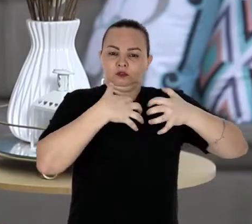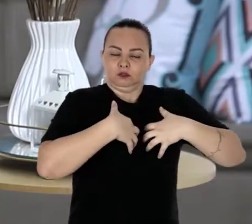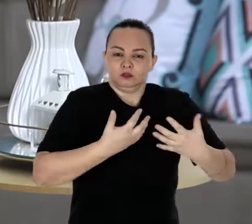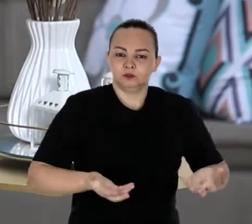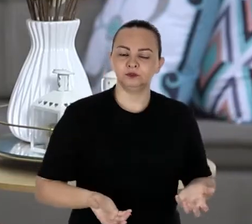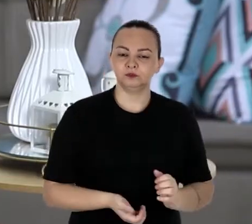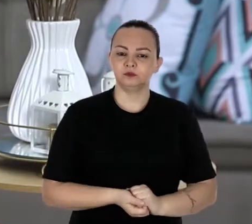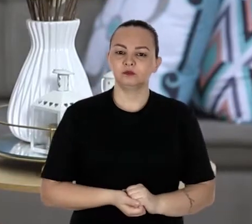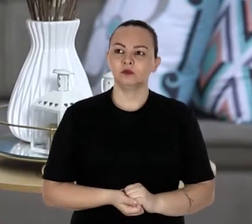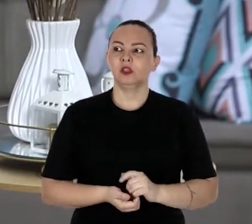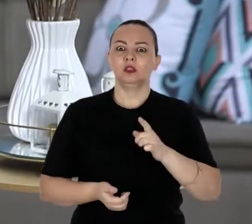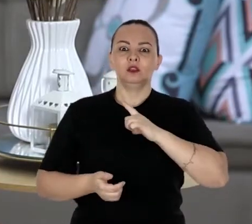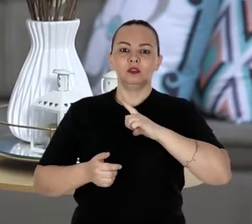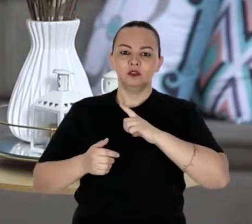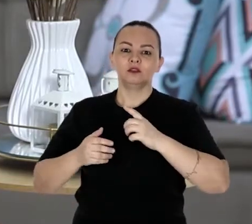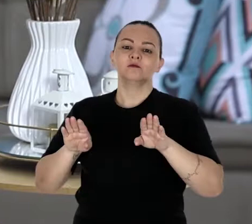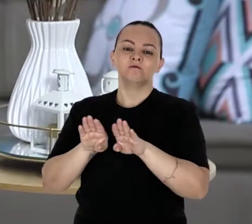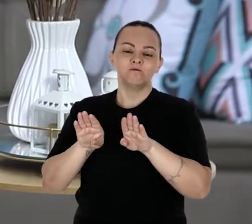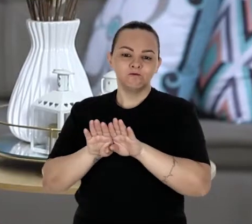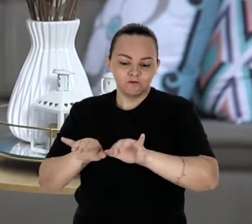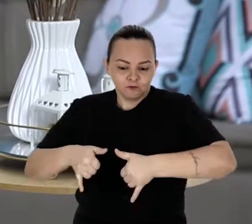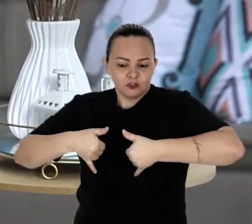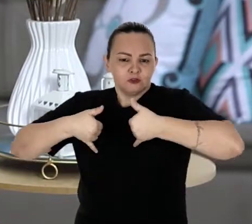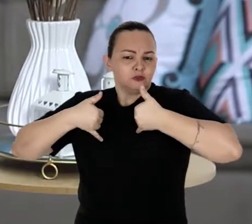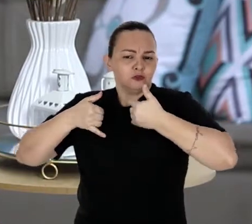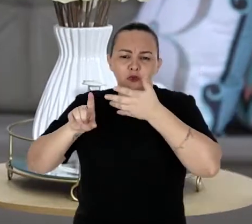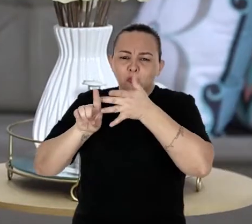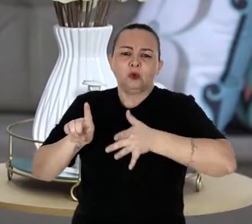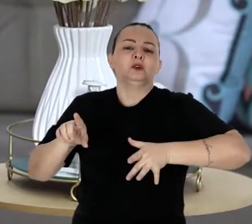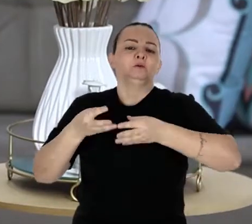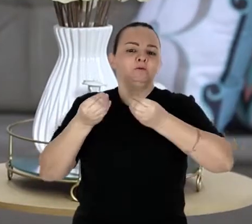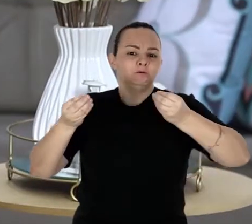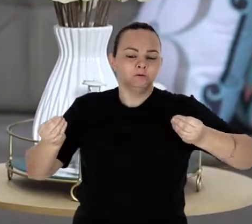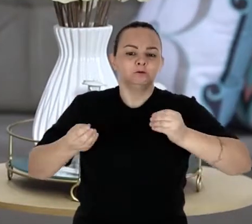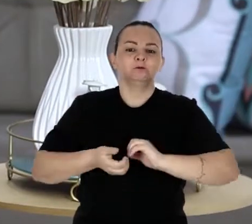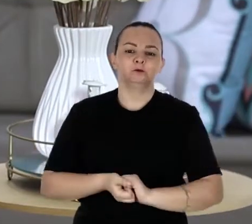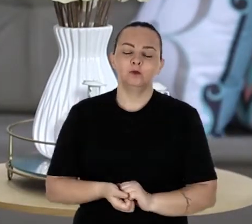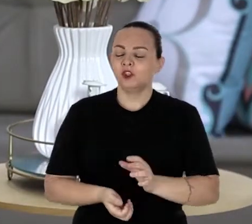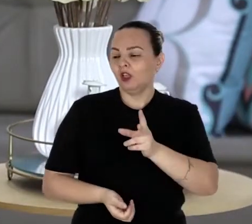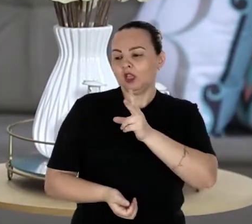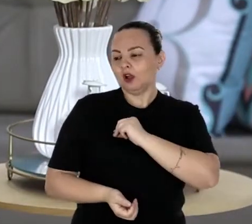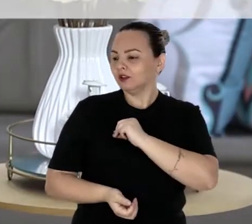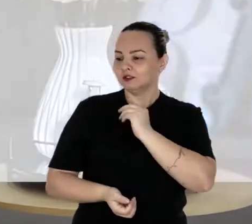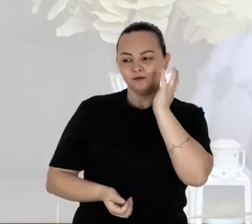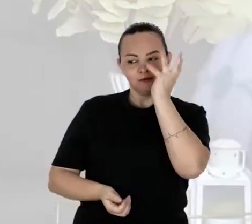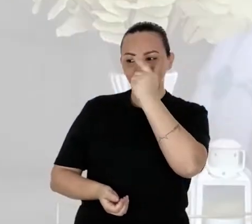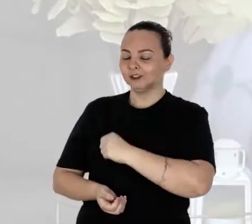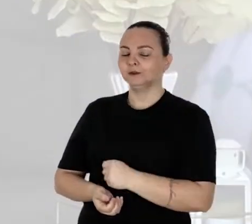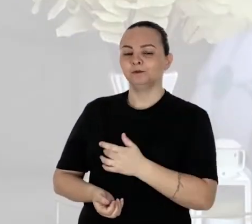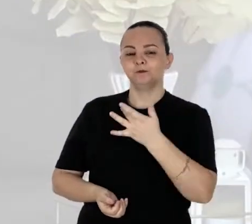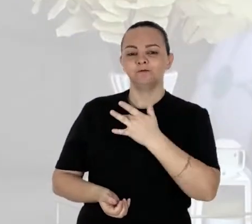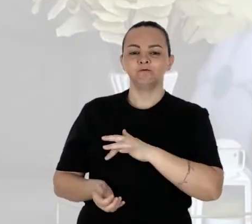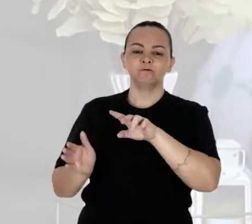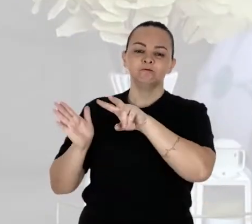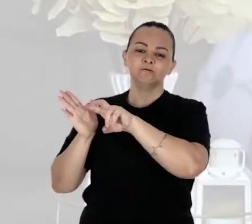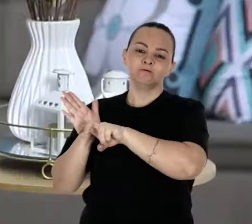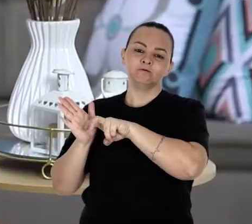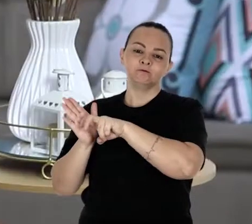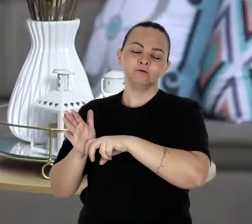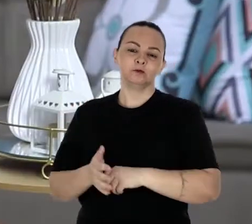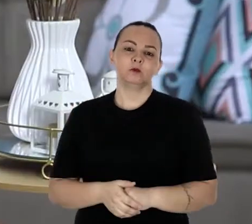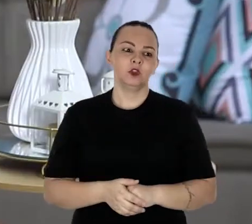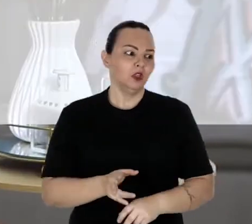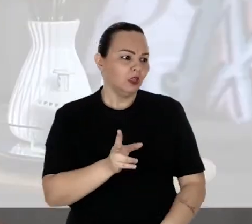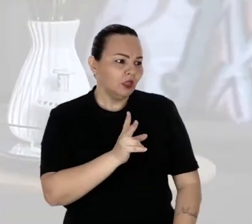Além disso, existem elogios carregados de capacitismo. Nossa, tão bonita. Pena que é cadeirante.